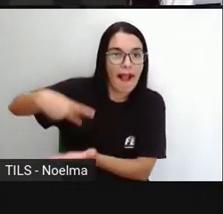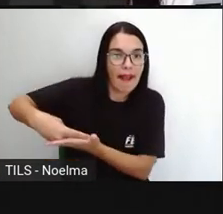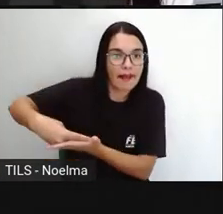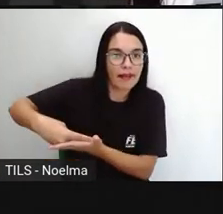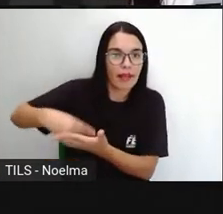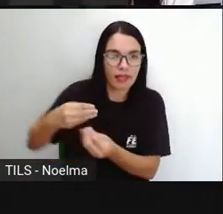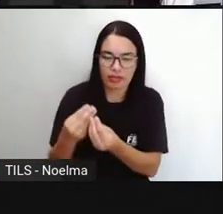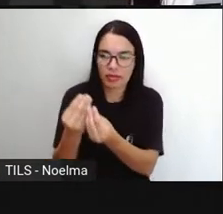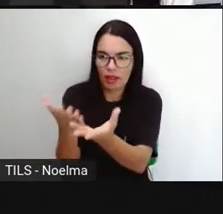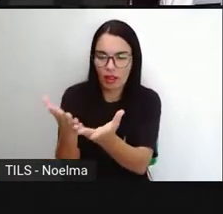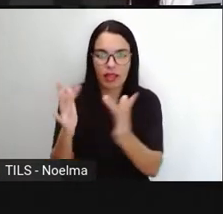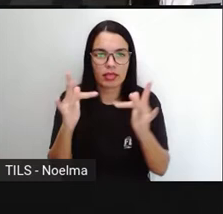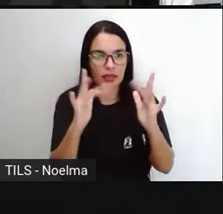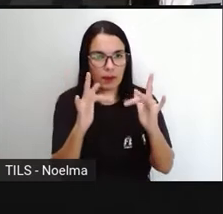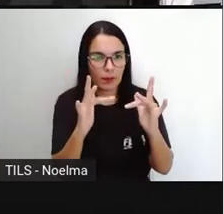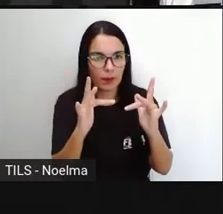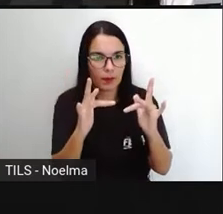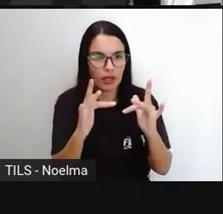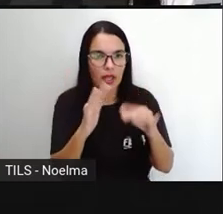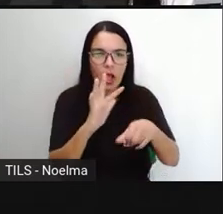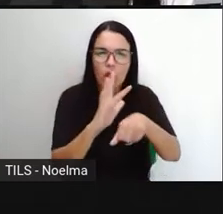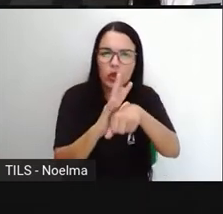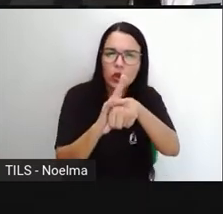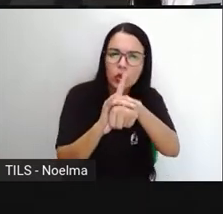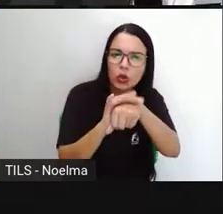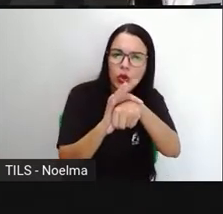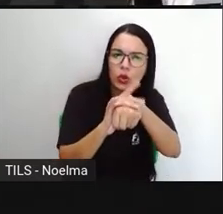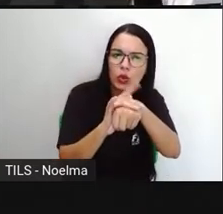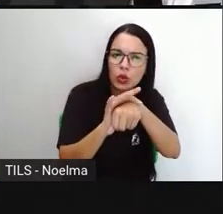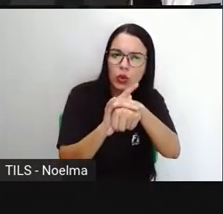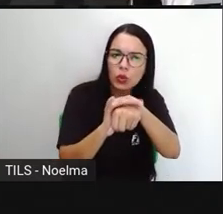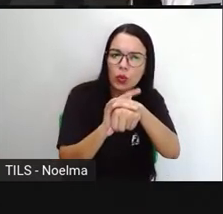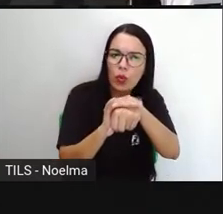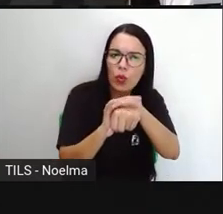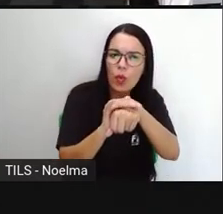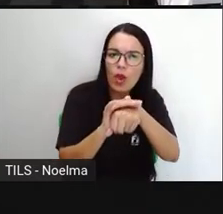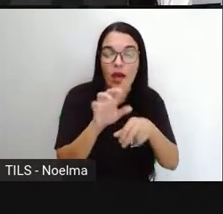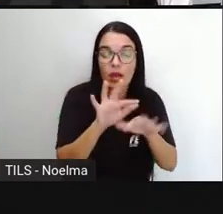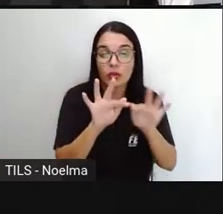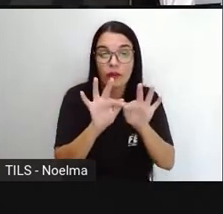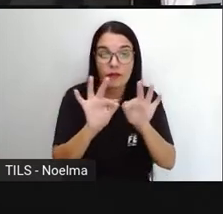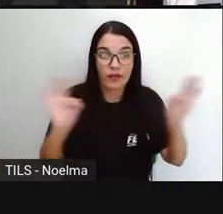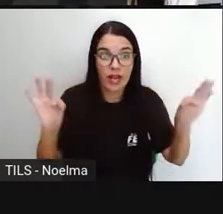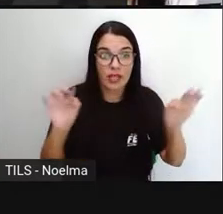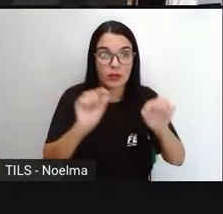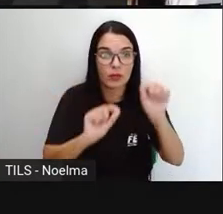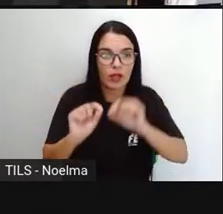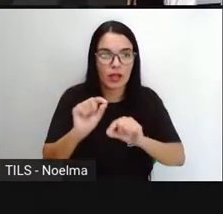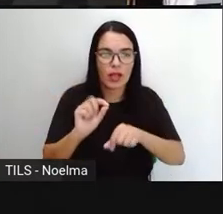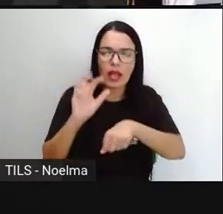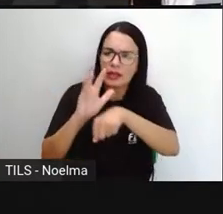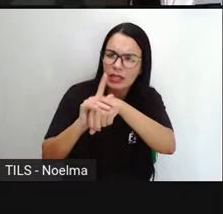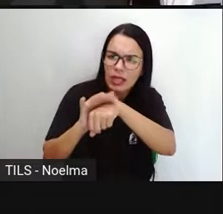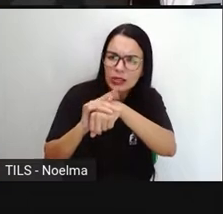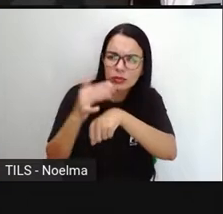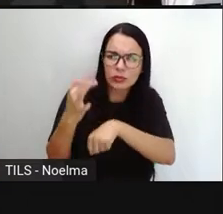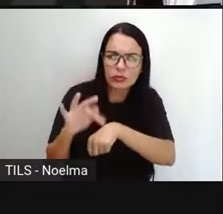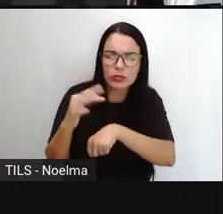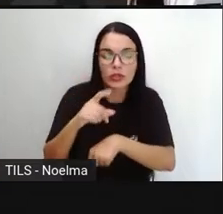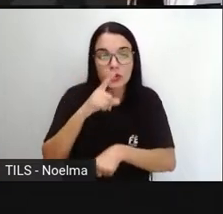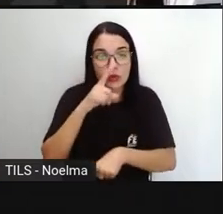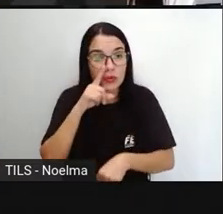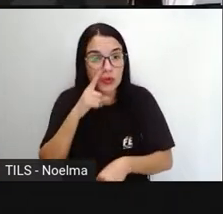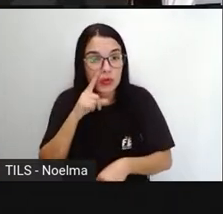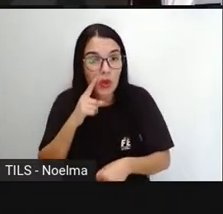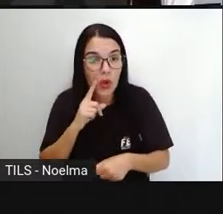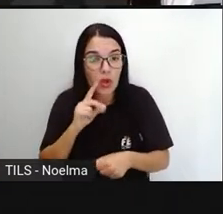cai, dá, namora. Agora uma frase toda constituída de verbos, né, tá doendo, chora,